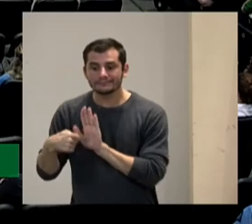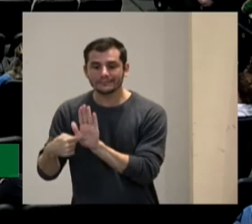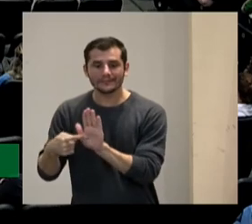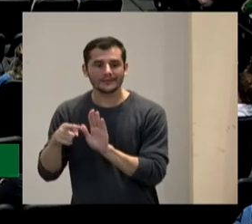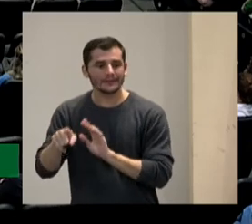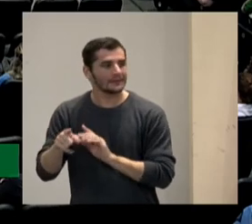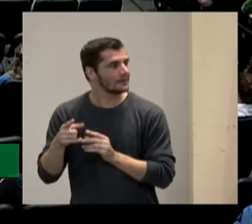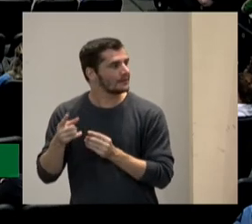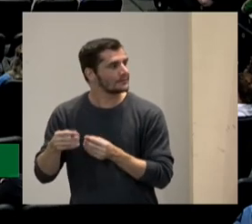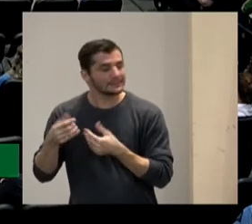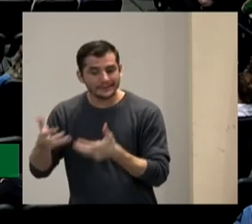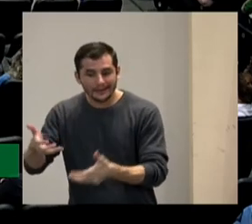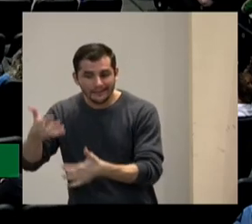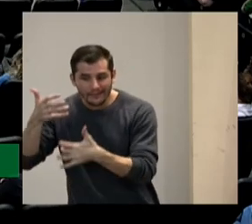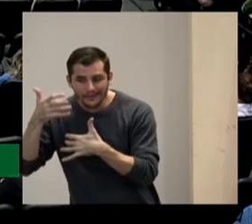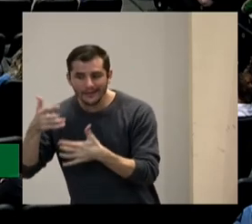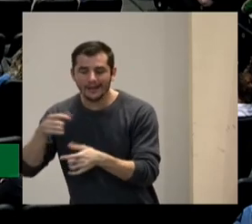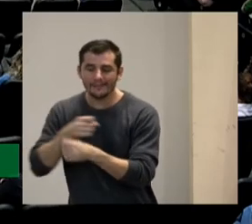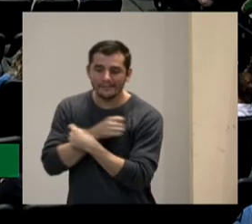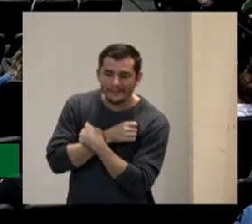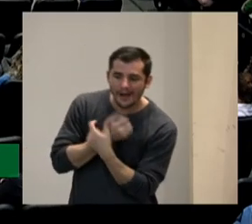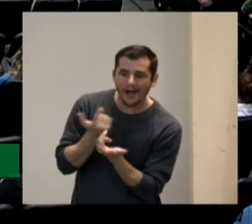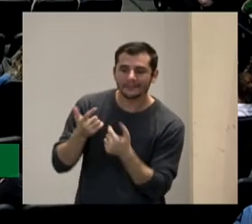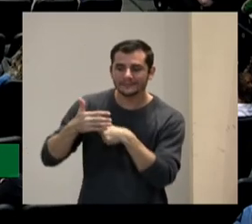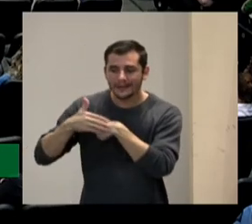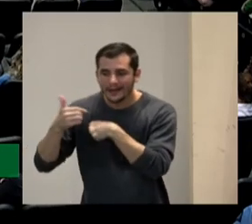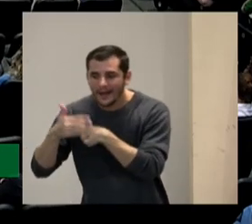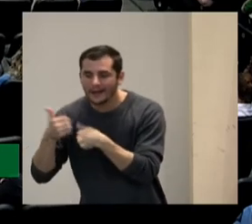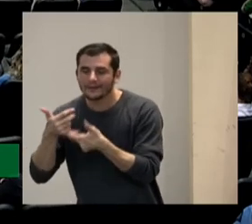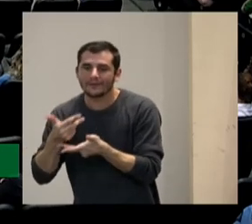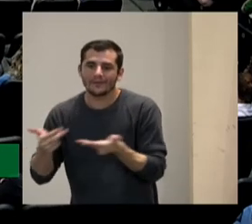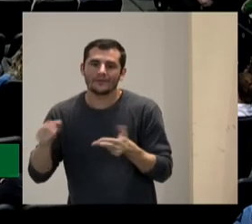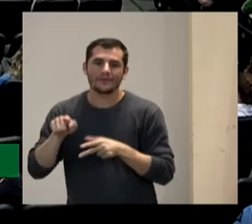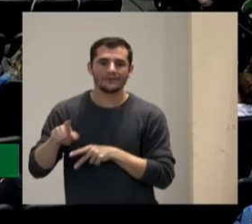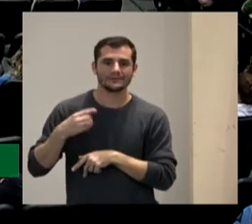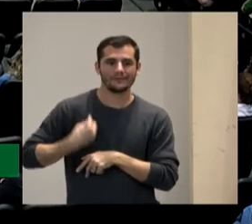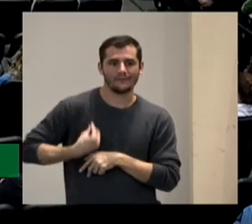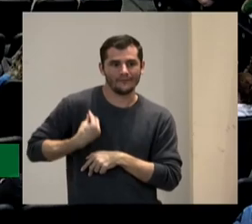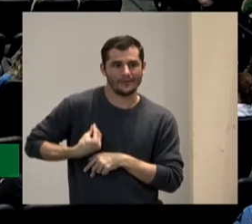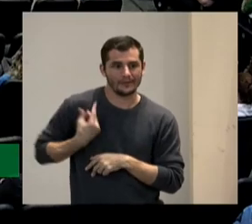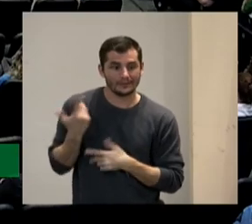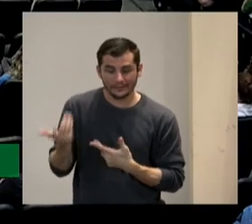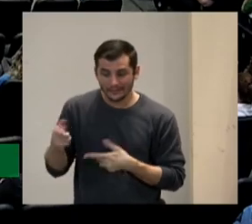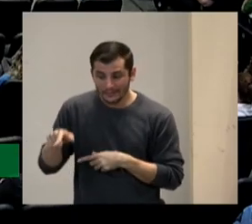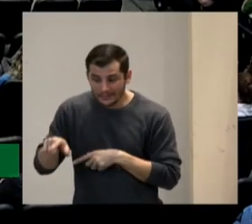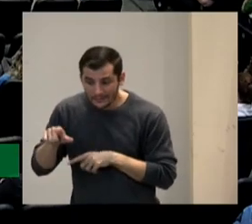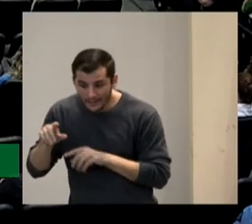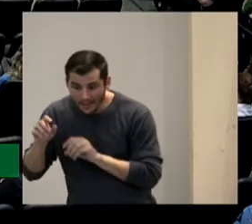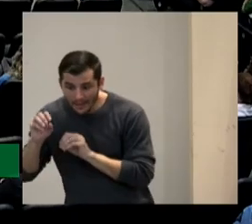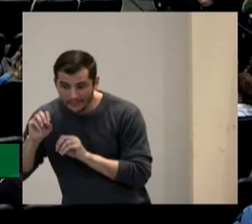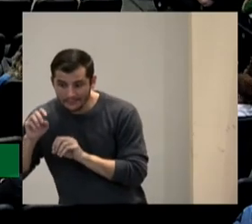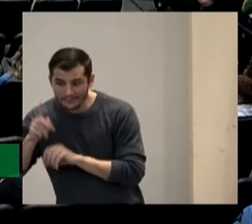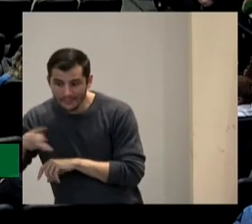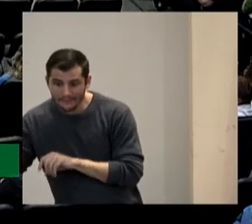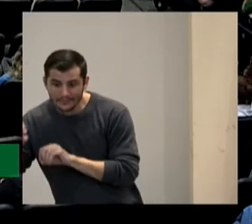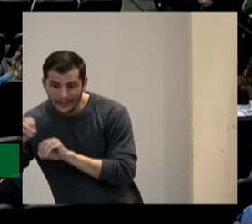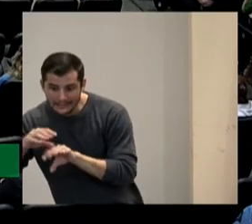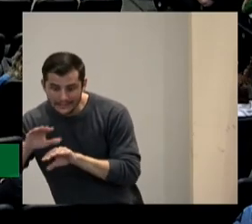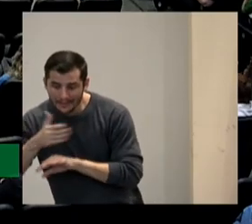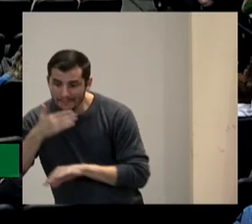acolheu não deu um abraço em momento determinado ele ensinava melhor que o outro não